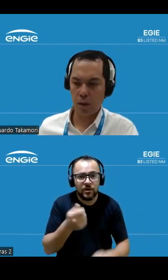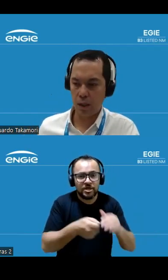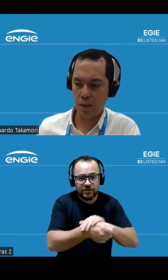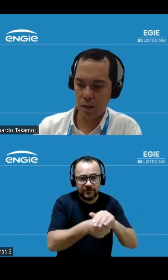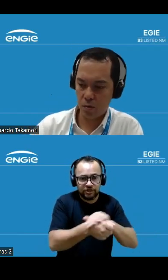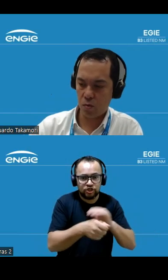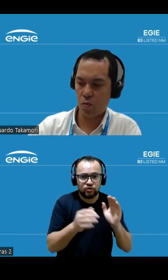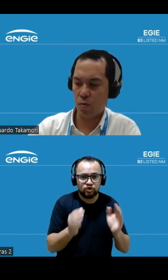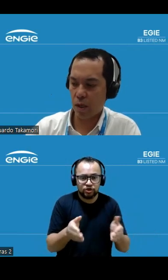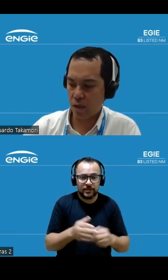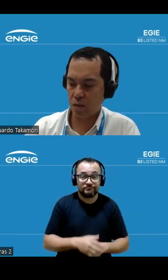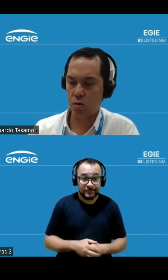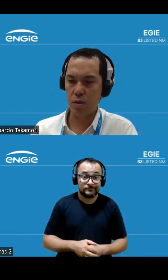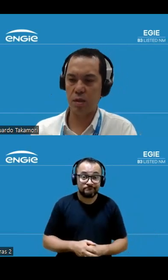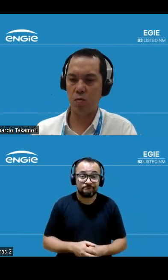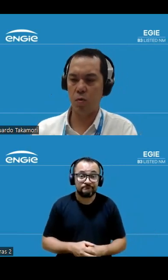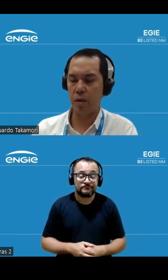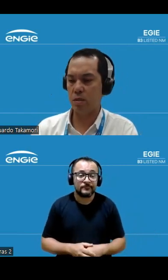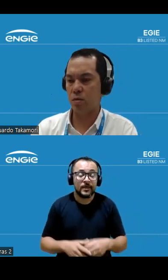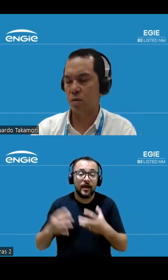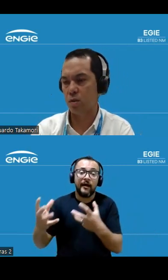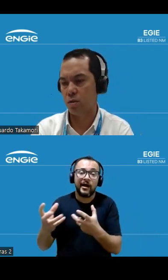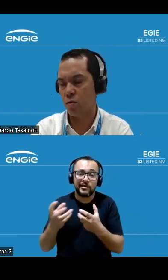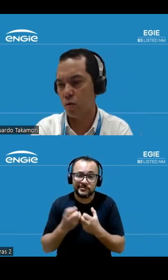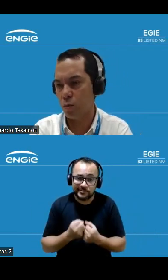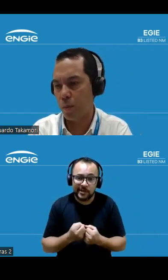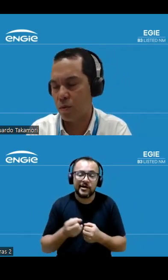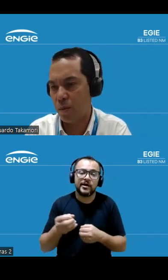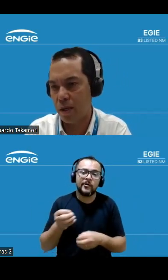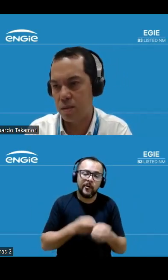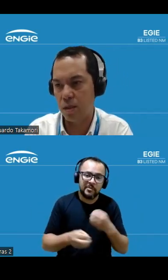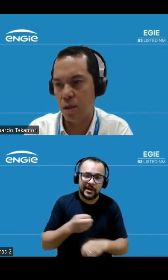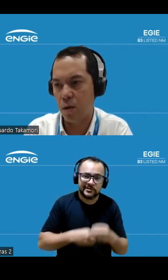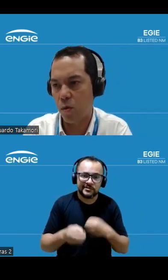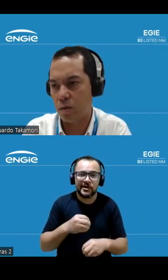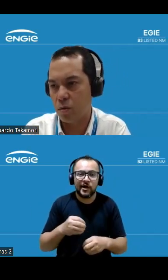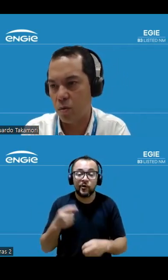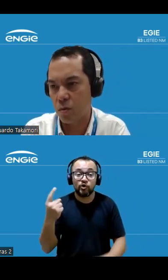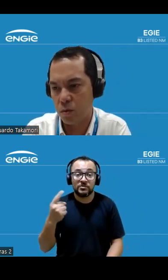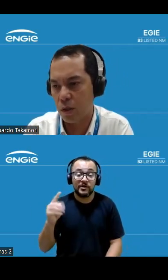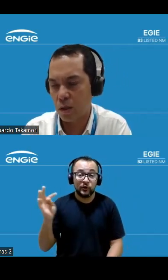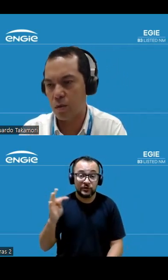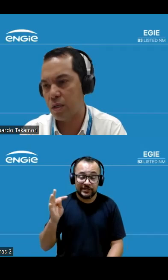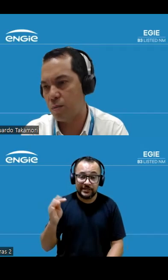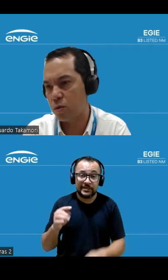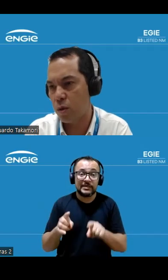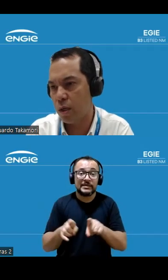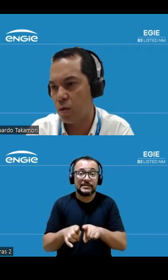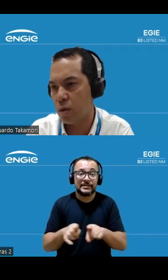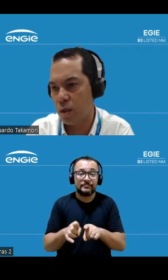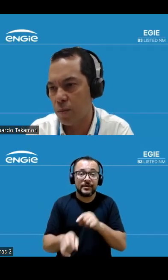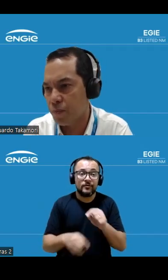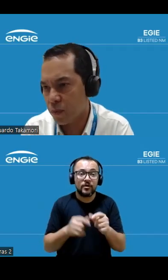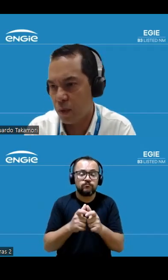tanto com aquisições com a operação que a gente conclui no primeiro trimestre quanto com a crescimento